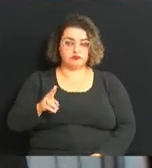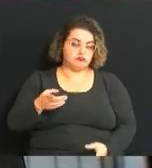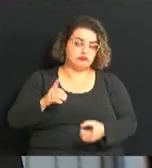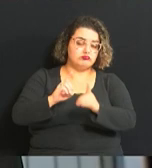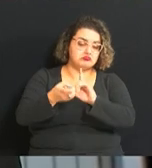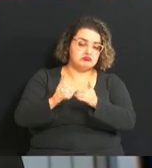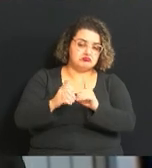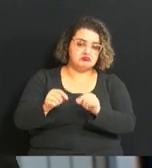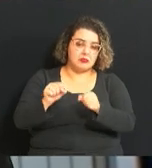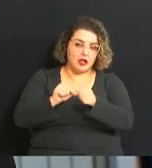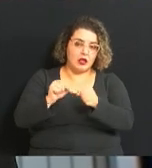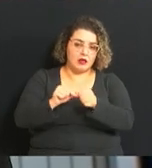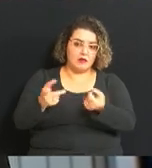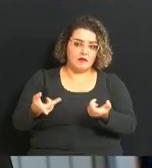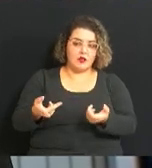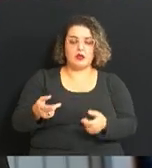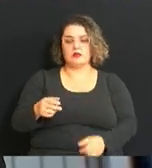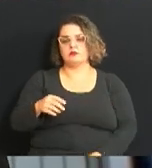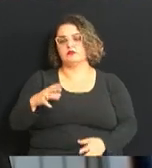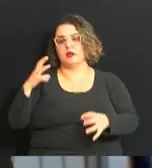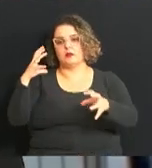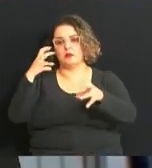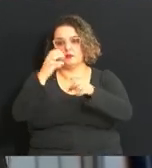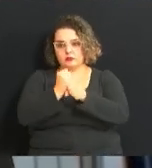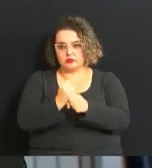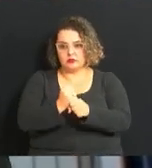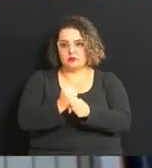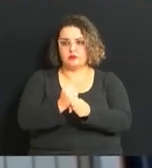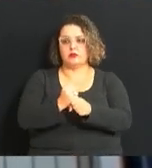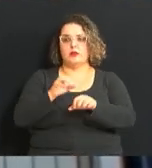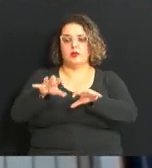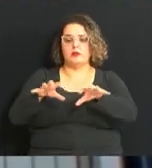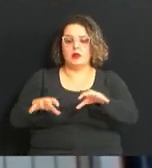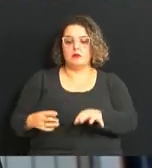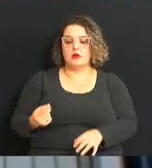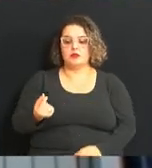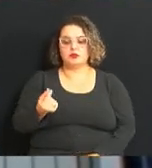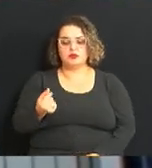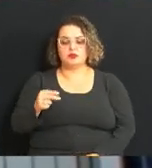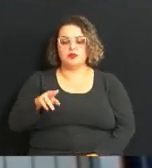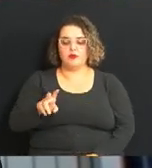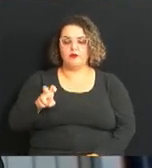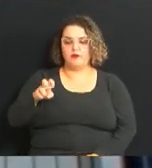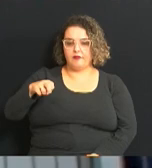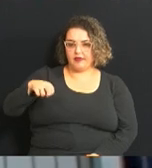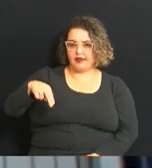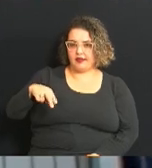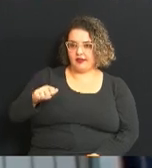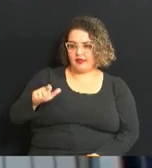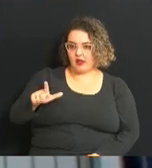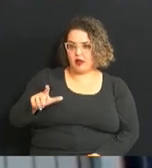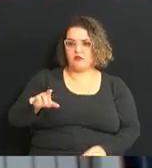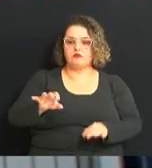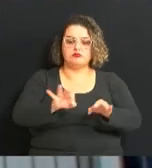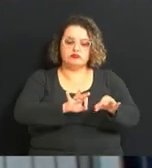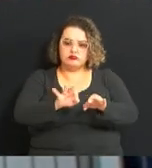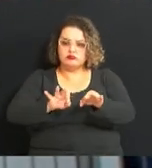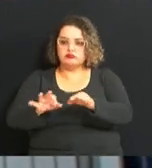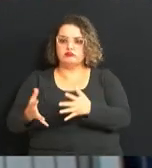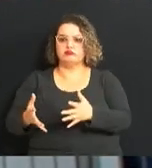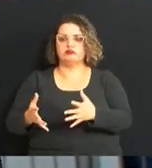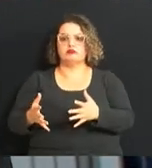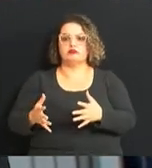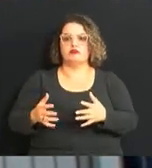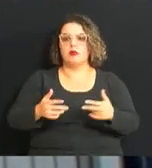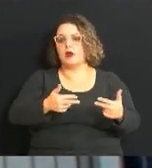esse cálculo. Ele envolve o mapa de valores, o valor venal do imóvel, envolve a localização, envolve o padrão